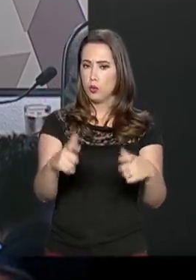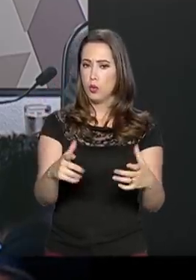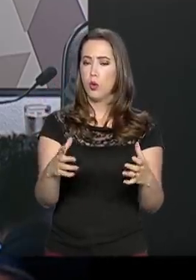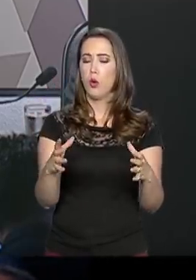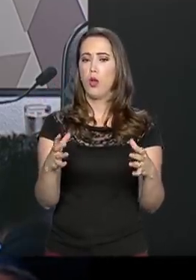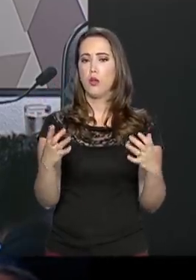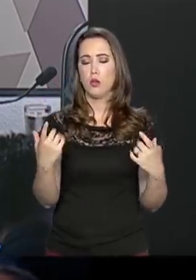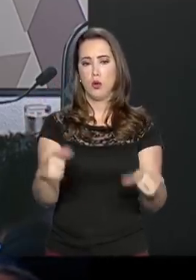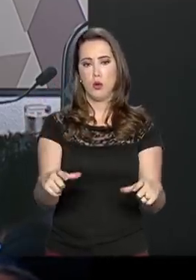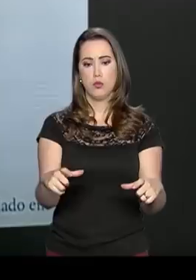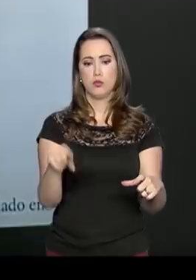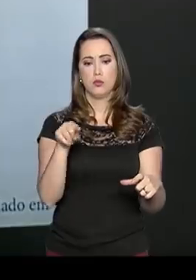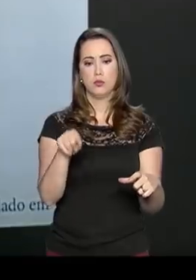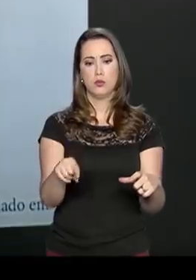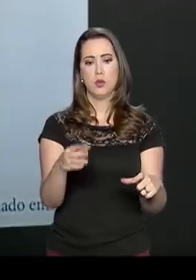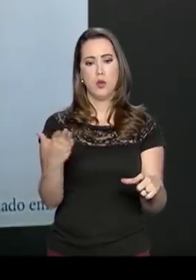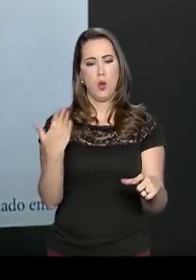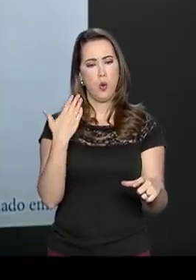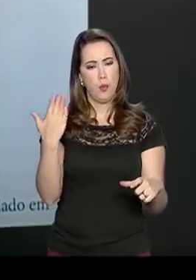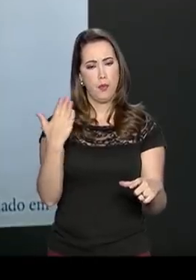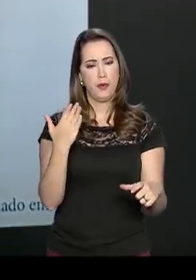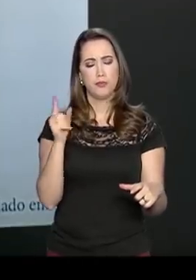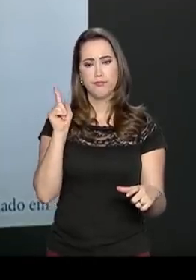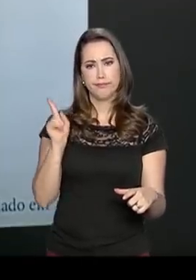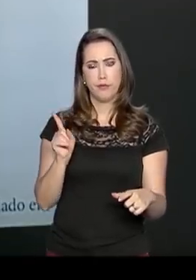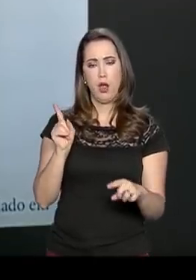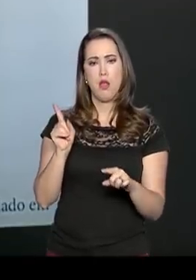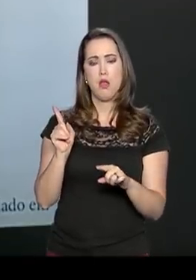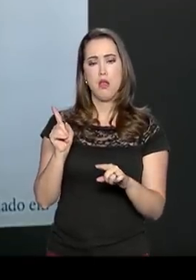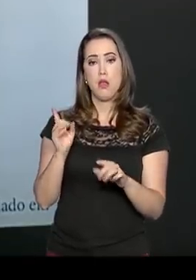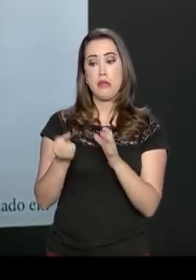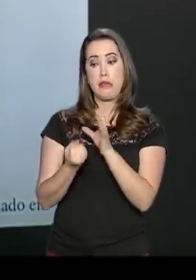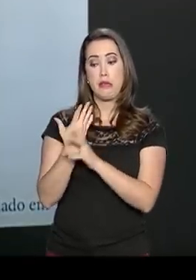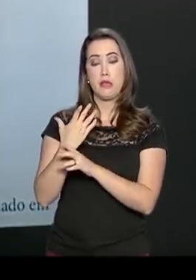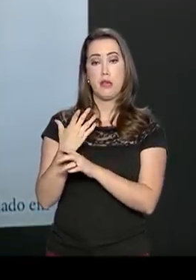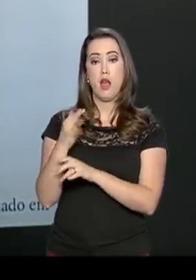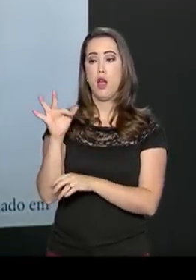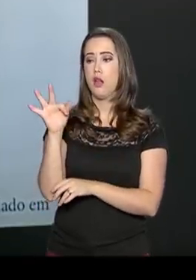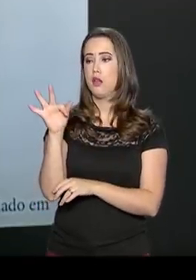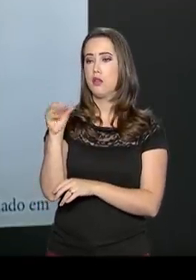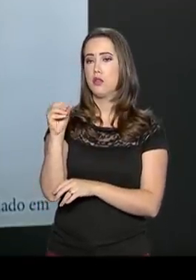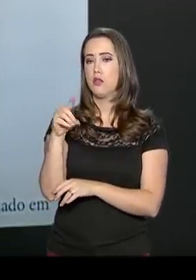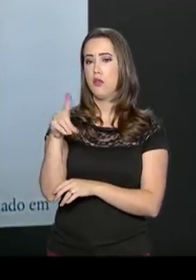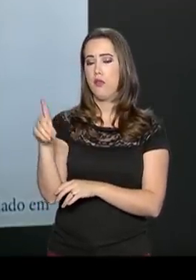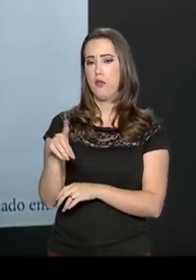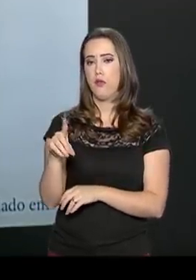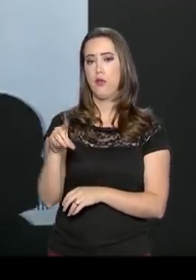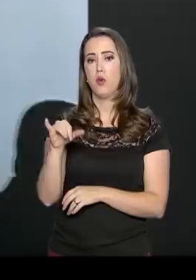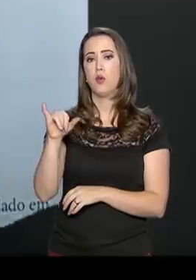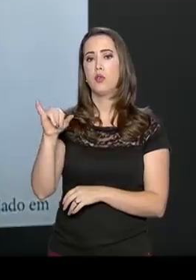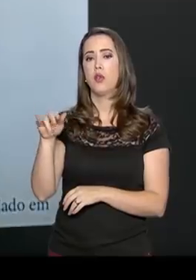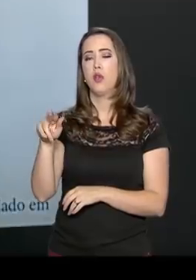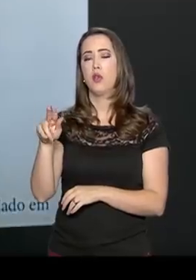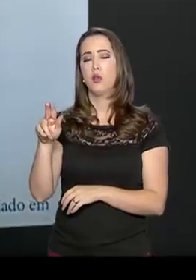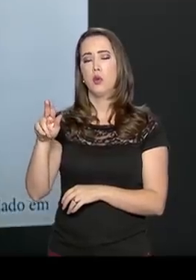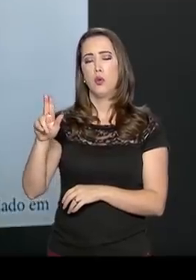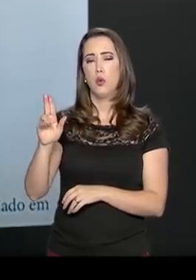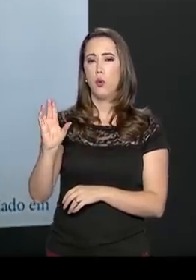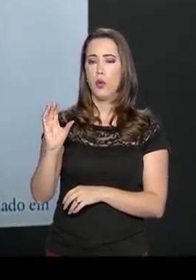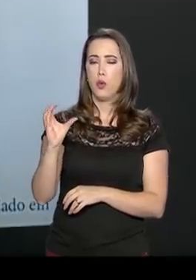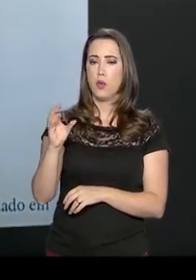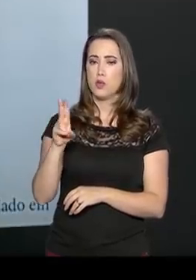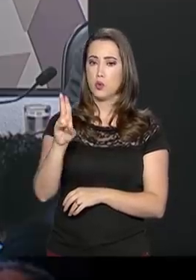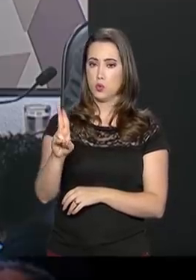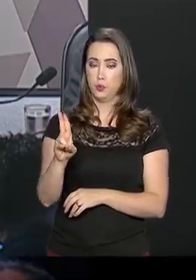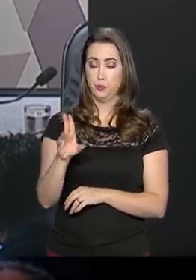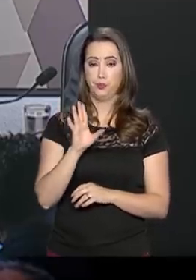evidentemente, não é esse. O primeiro é que nós queremos criar em Foz do Iguaçu. Qual que a ideia? Nós vamos reunir lá agentes da